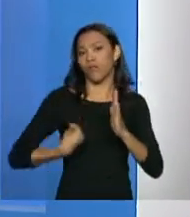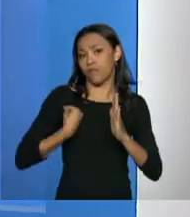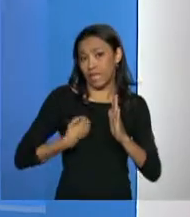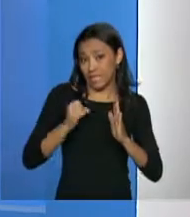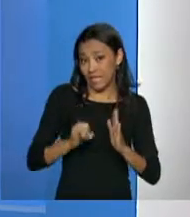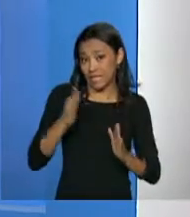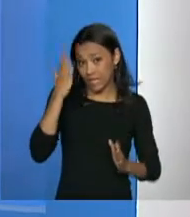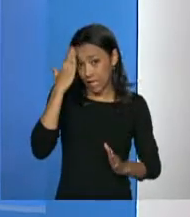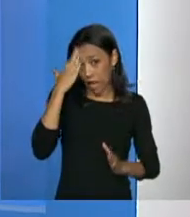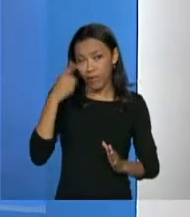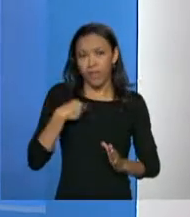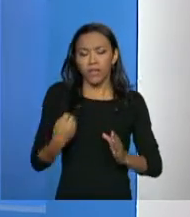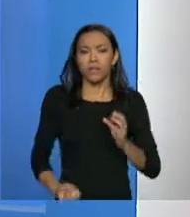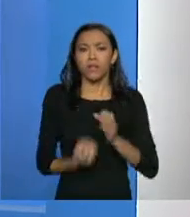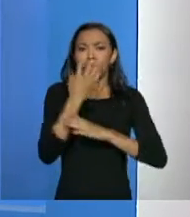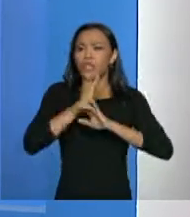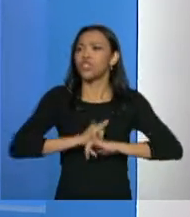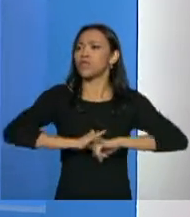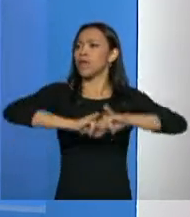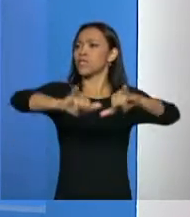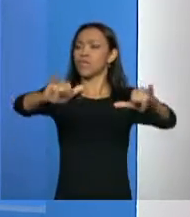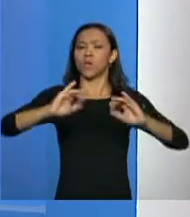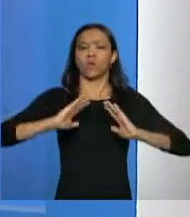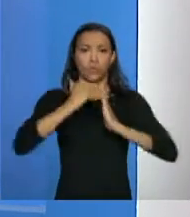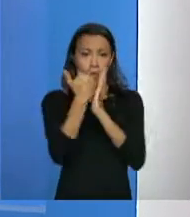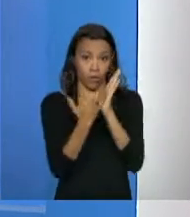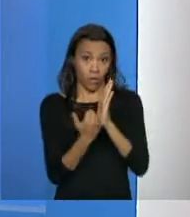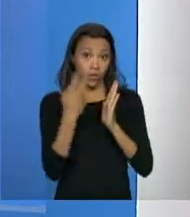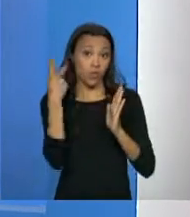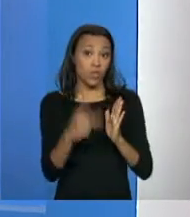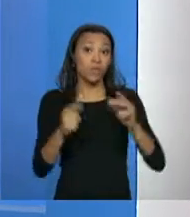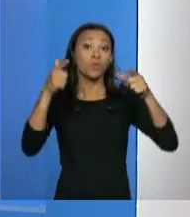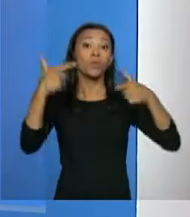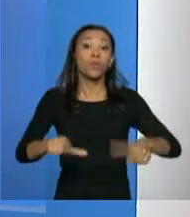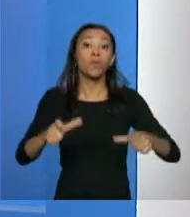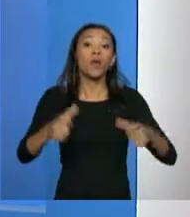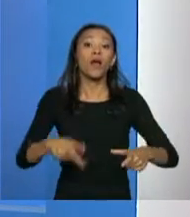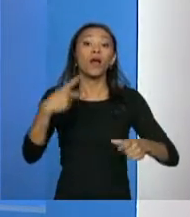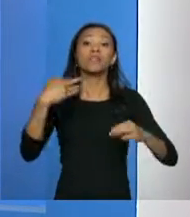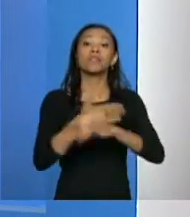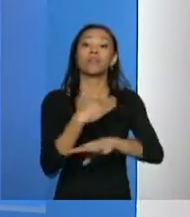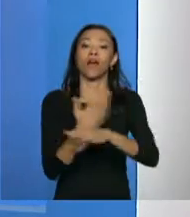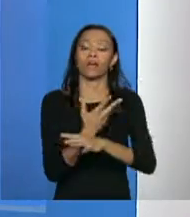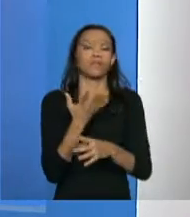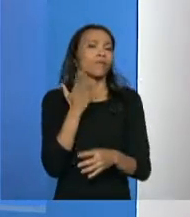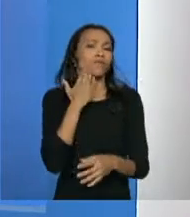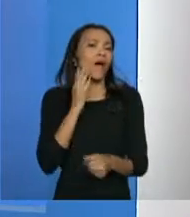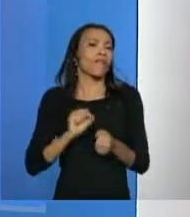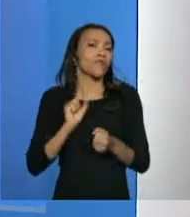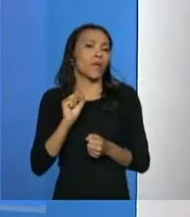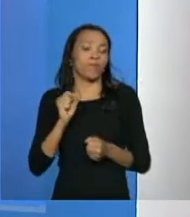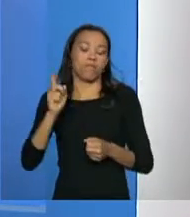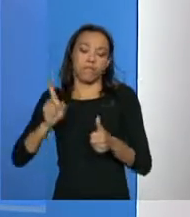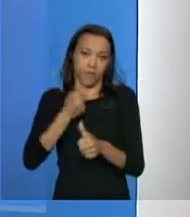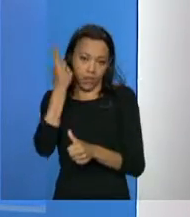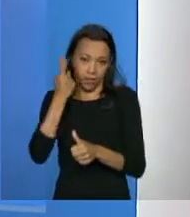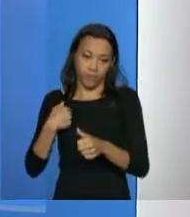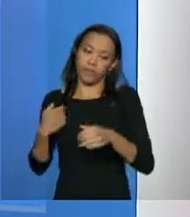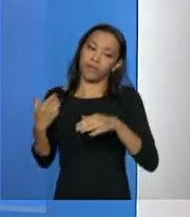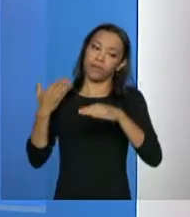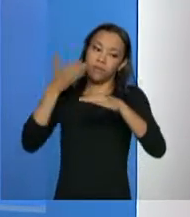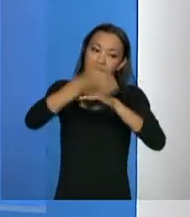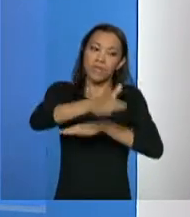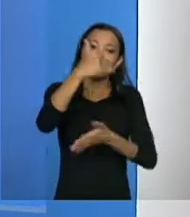que vai ter um grande lançamento de um empreendimento do Minha Casa Minha Vida no seu bairro, na sua cidade, o que ele faz? Ele tem que ir na Secretaria de Habitação